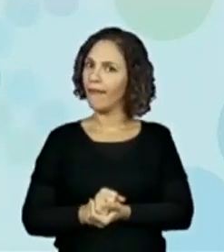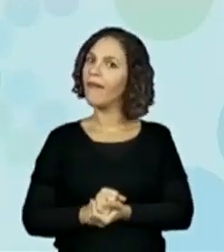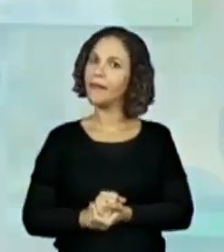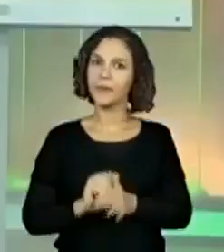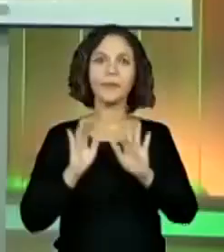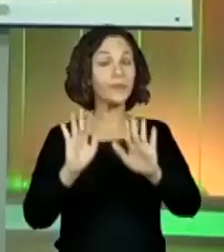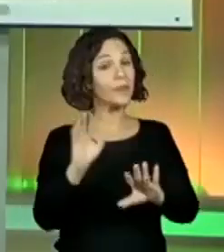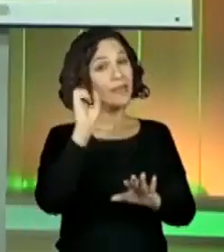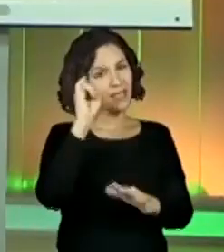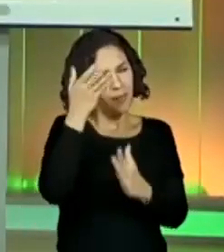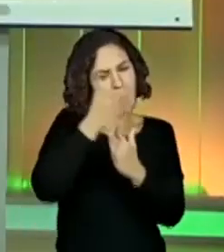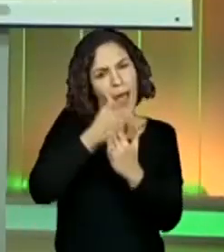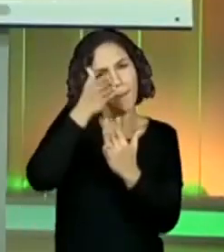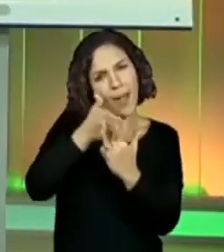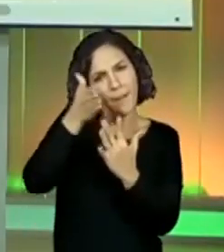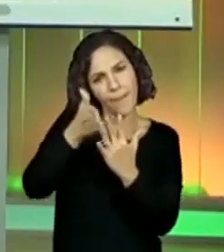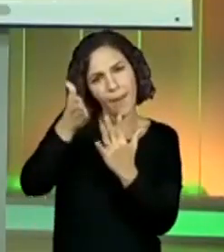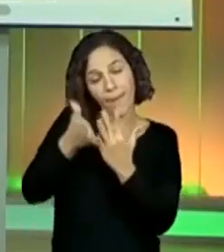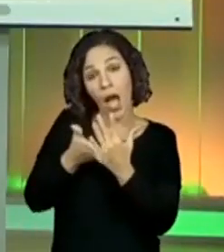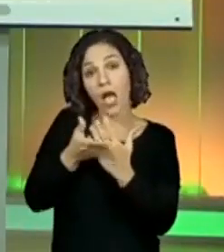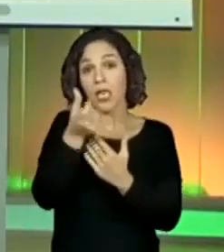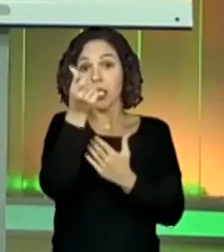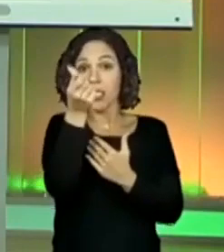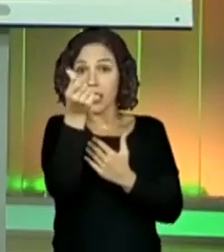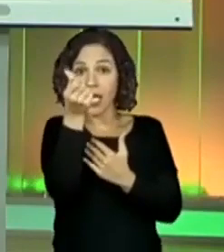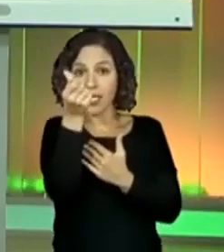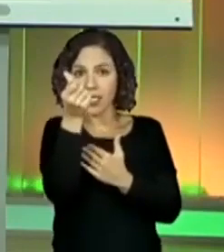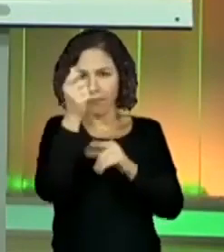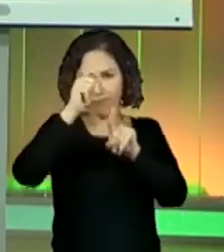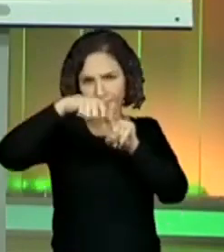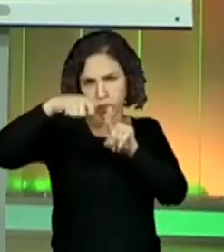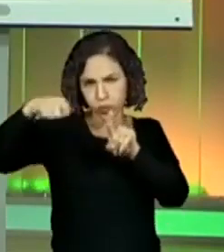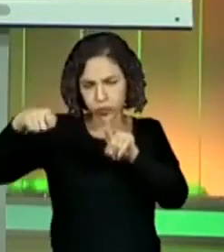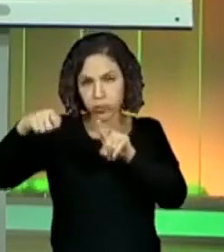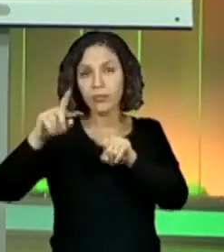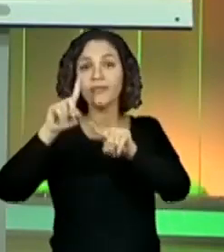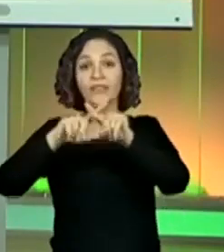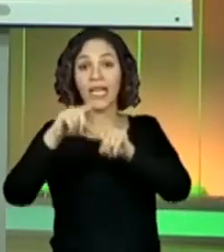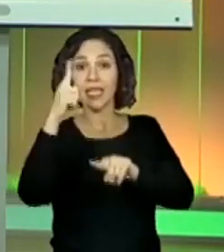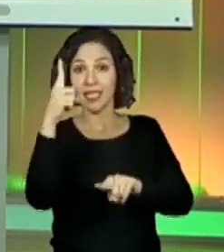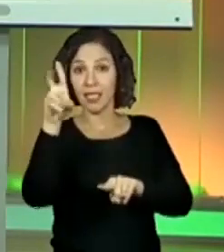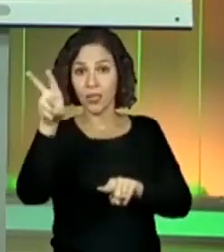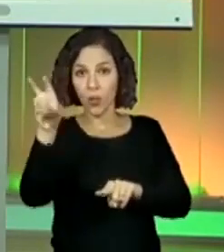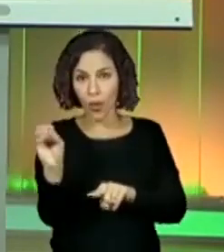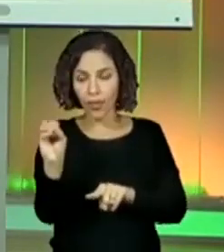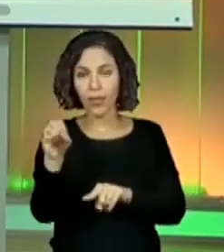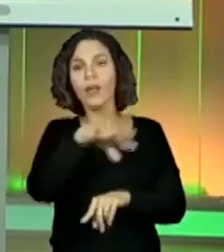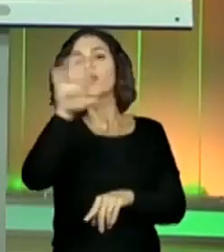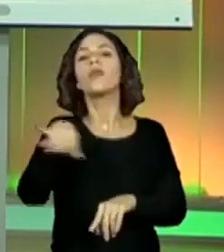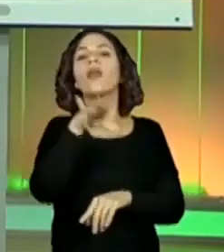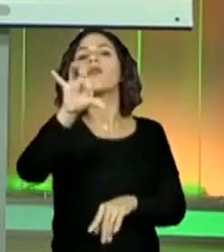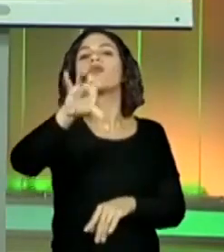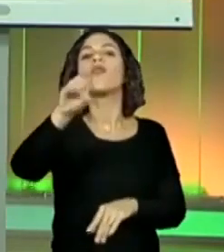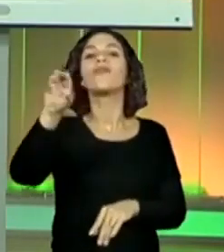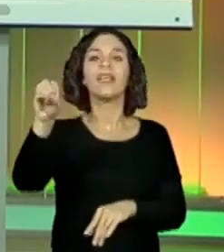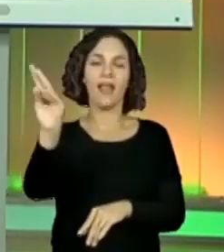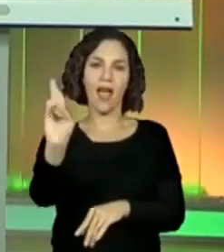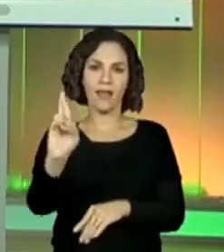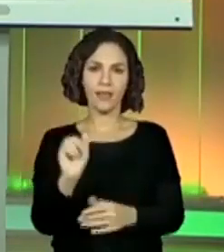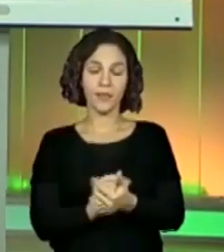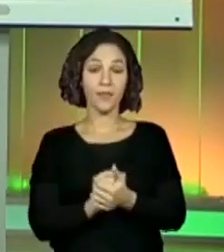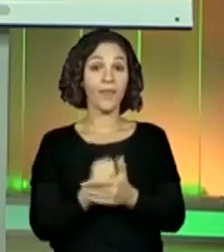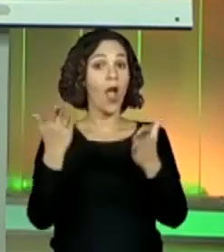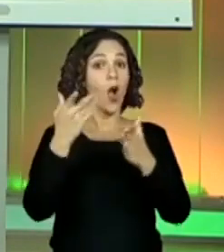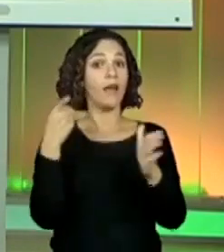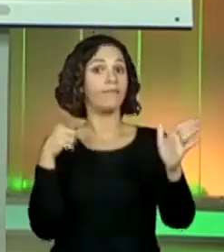cinquenta, ao final nós teremos aí um valor de novecentos reais. Já coloco na tela pra vocês, porque falta uma perguntinha, né. Quando